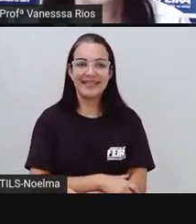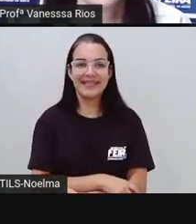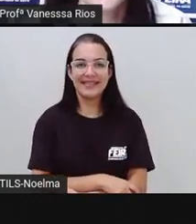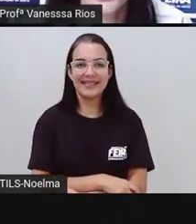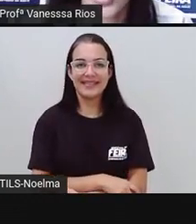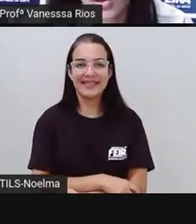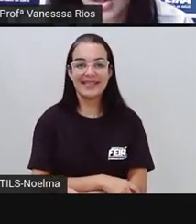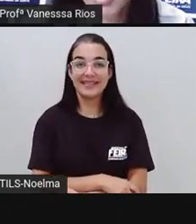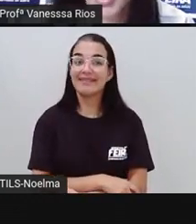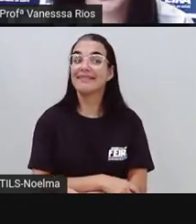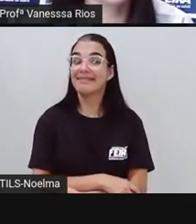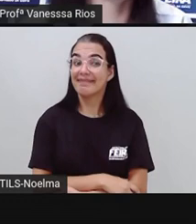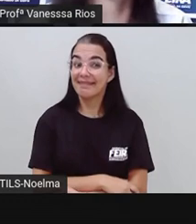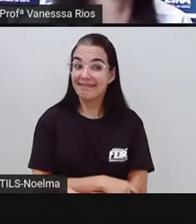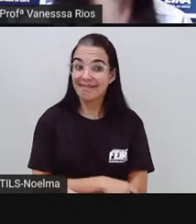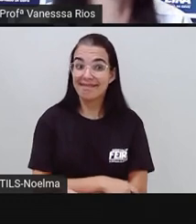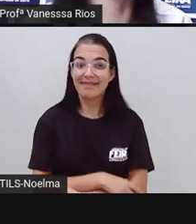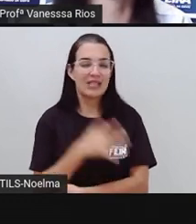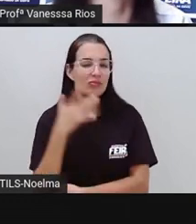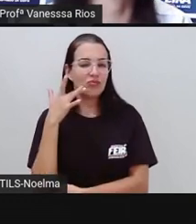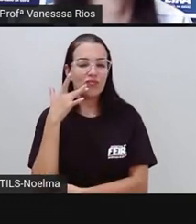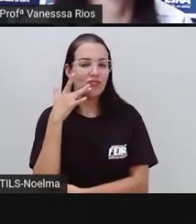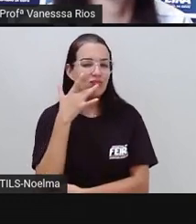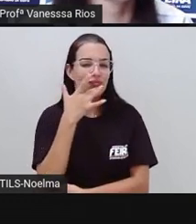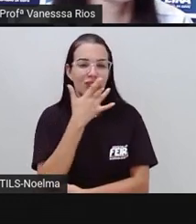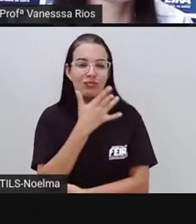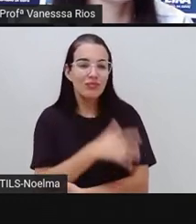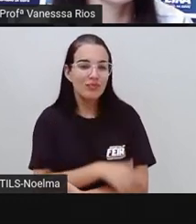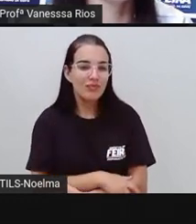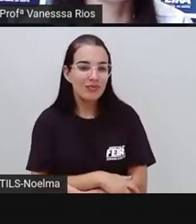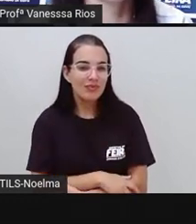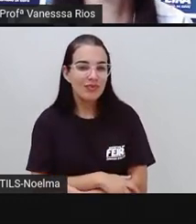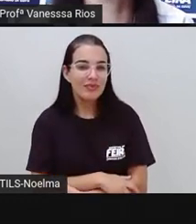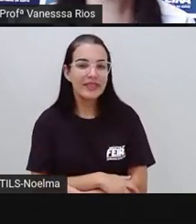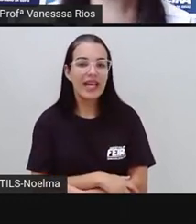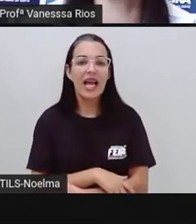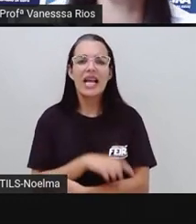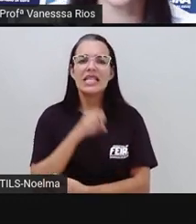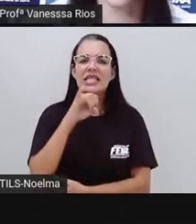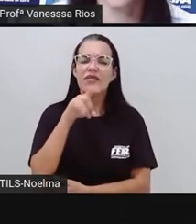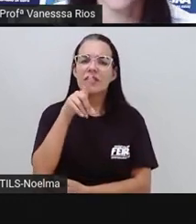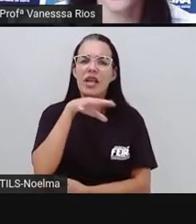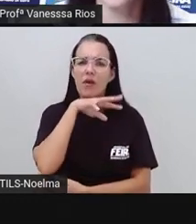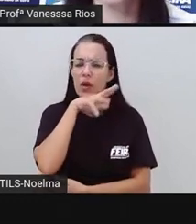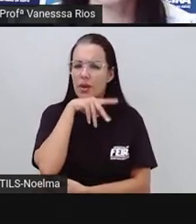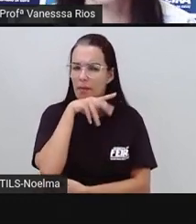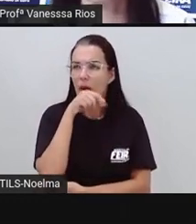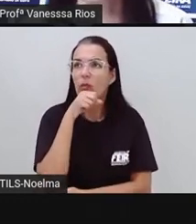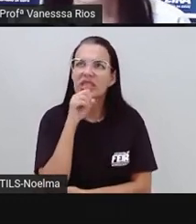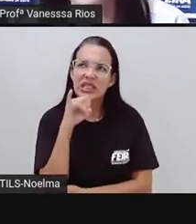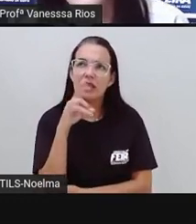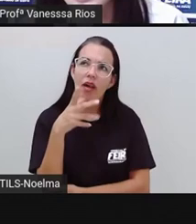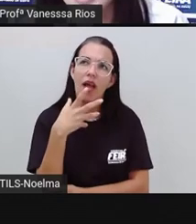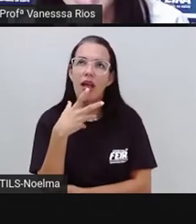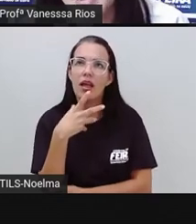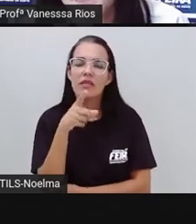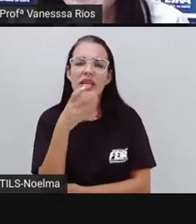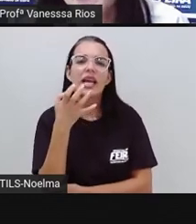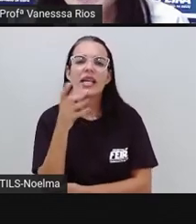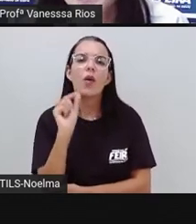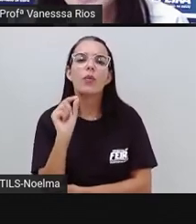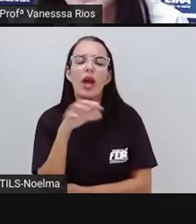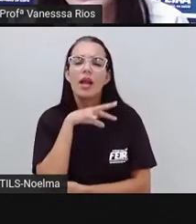Olha só, não é? Que delícia. E se você fosse um animal, qual animal aí você seria?